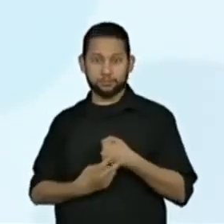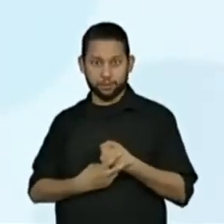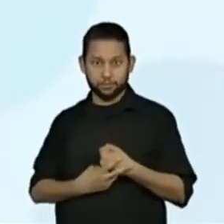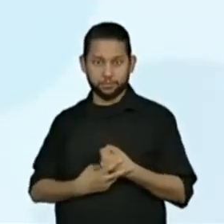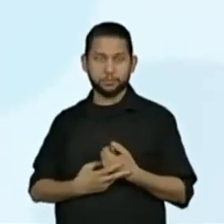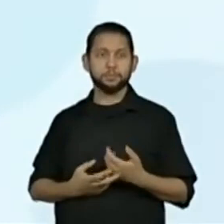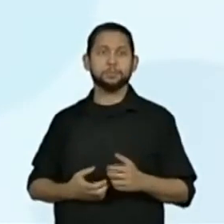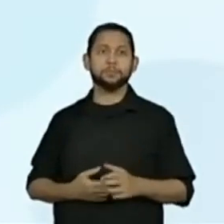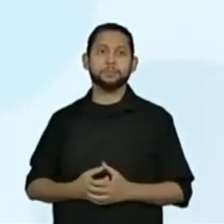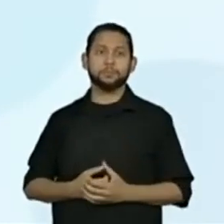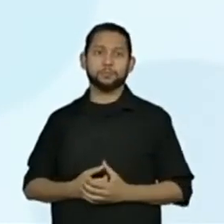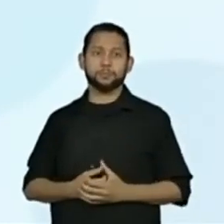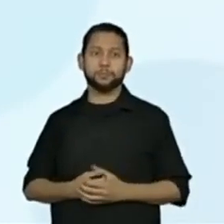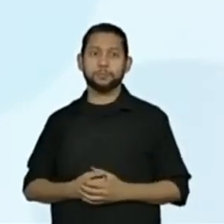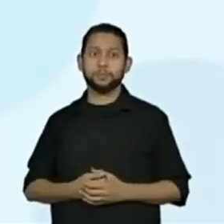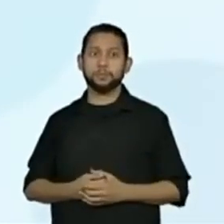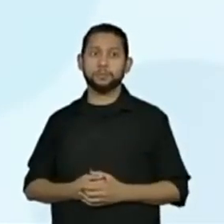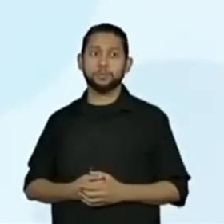verbo.